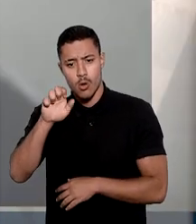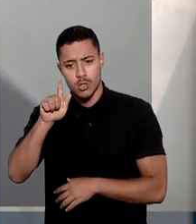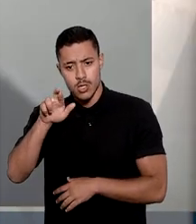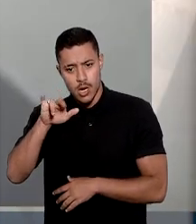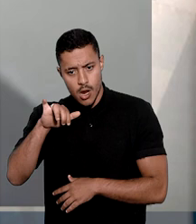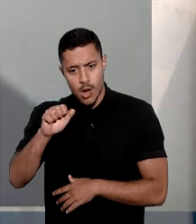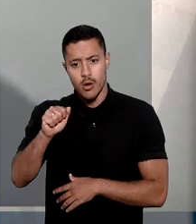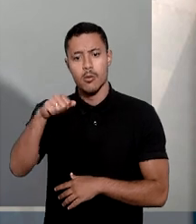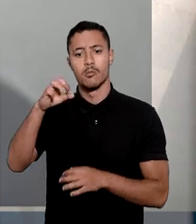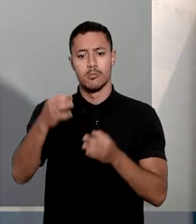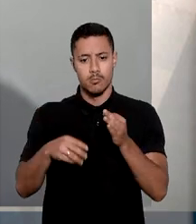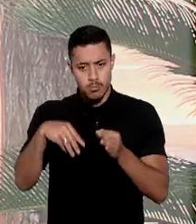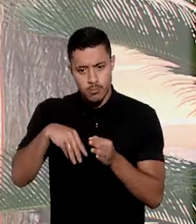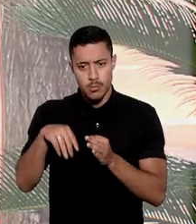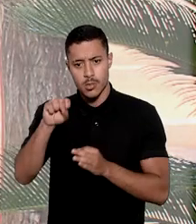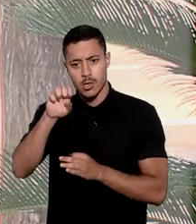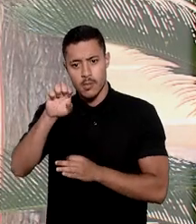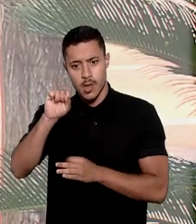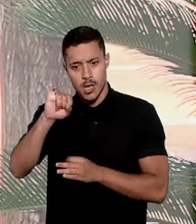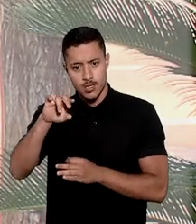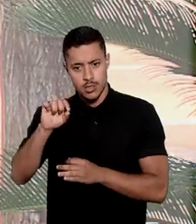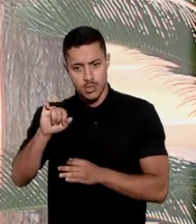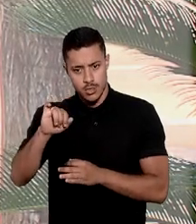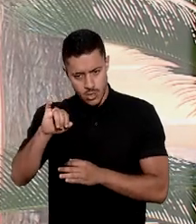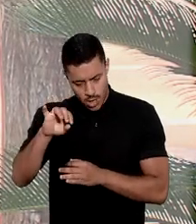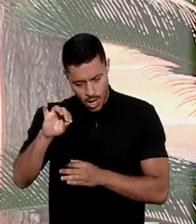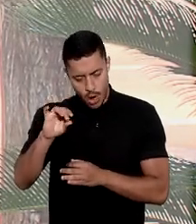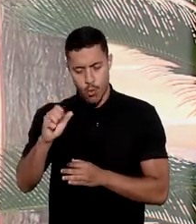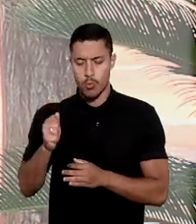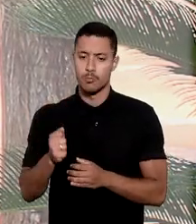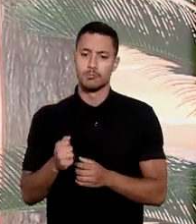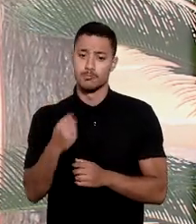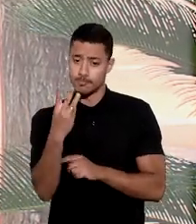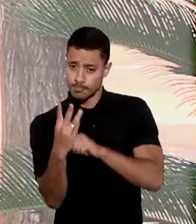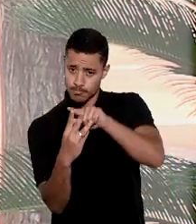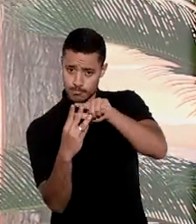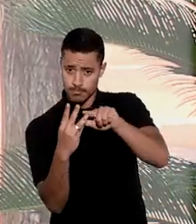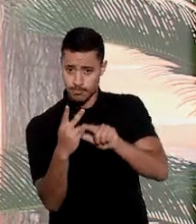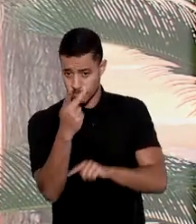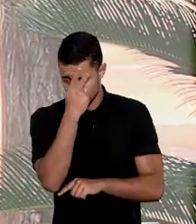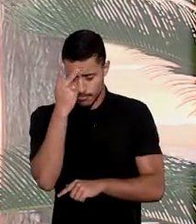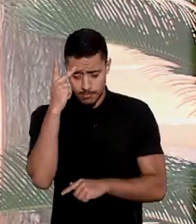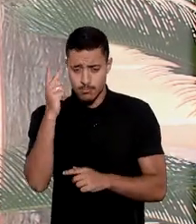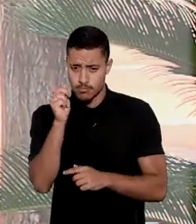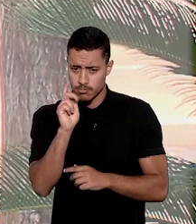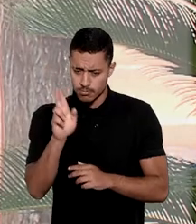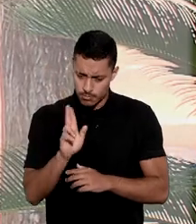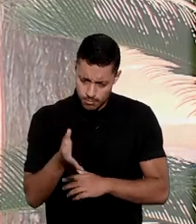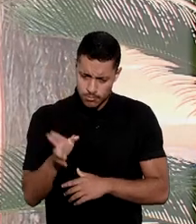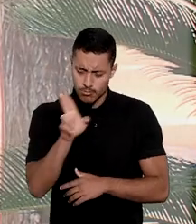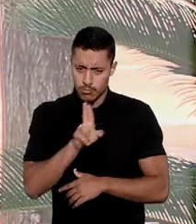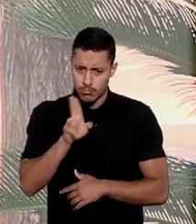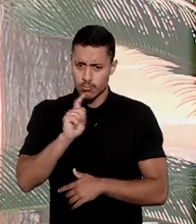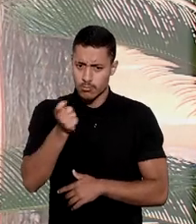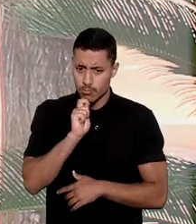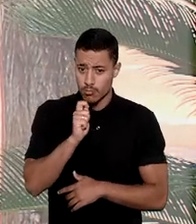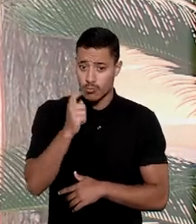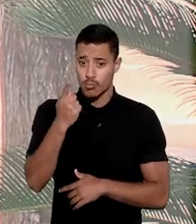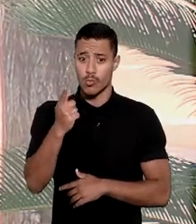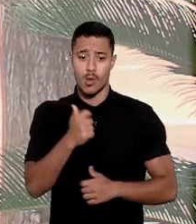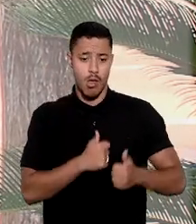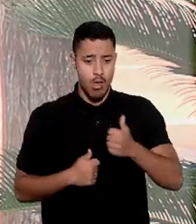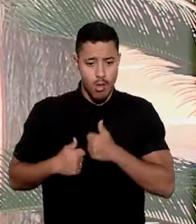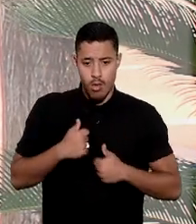e Sebastião Reis Jr. Os casos julgados envolvem três pessoas que já usam canabidiol. Uma para transtorno de